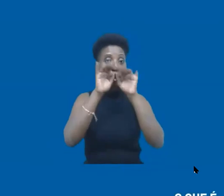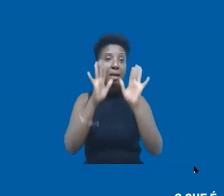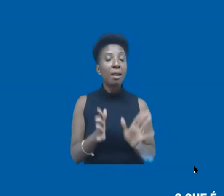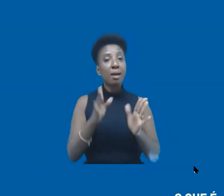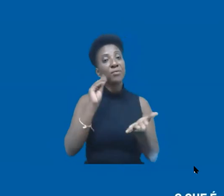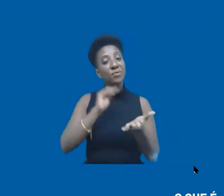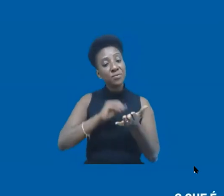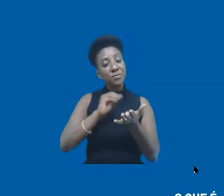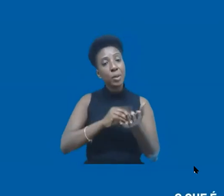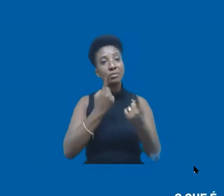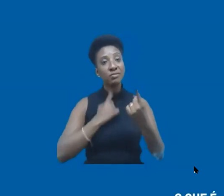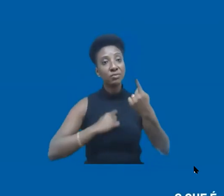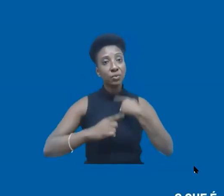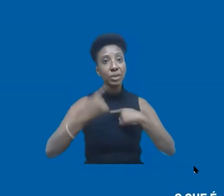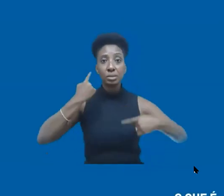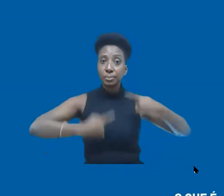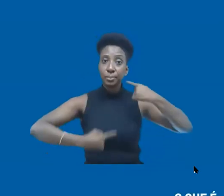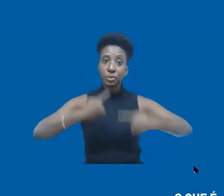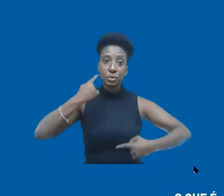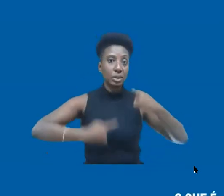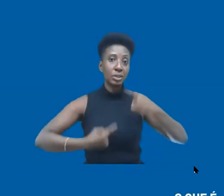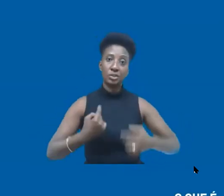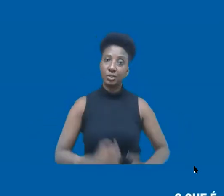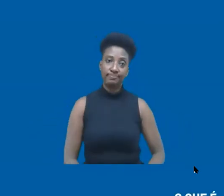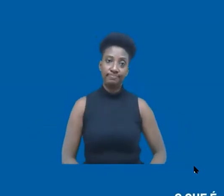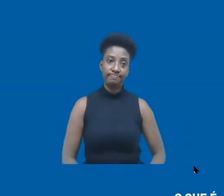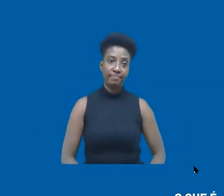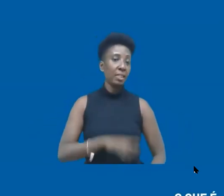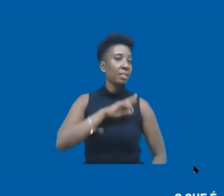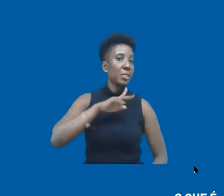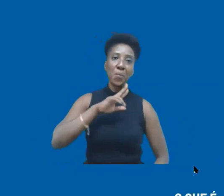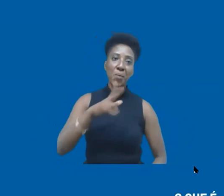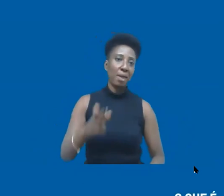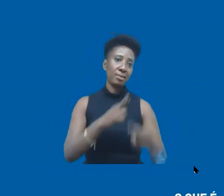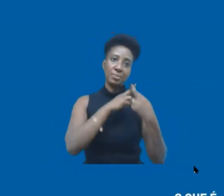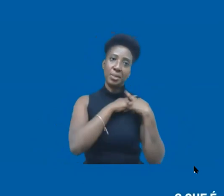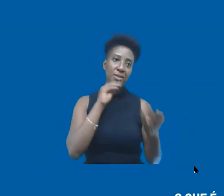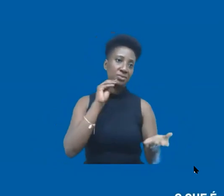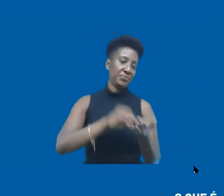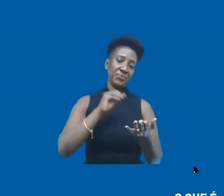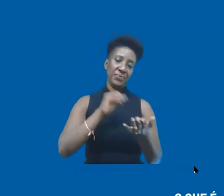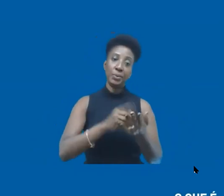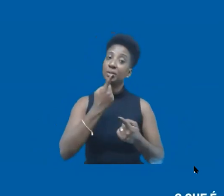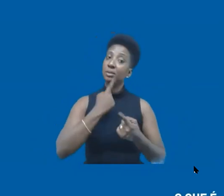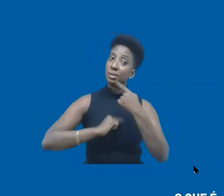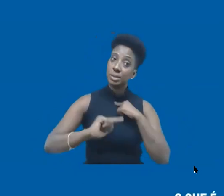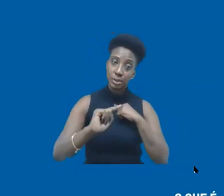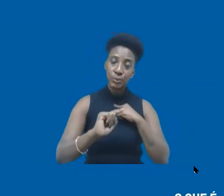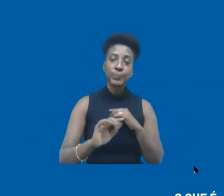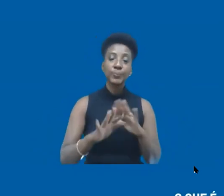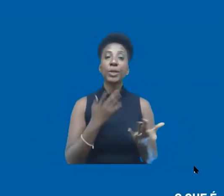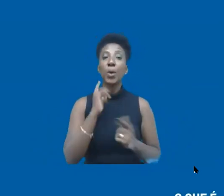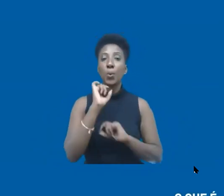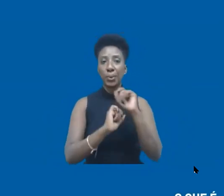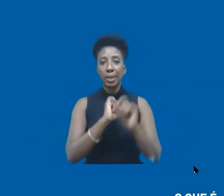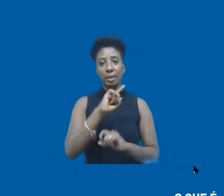vontade política para resolver esse problema. Não é incompetência. Falta vontade. Então, é importante que